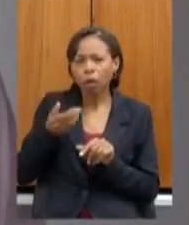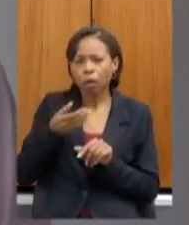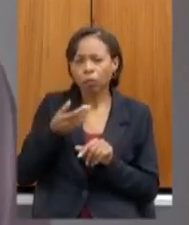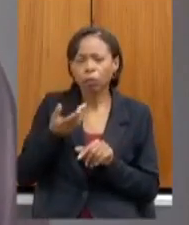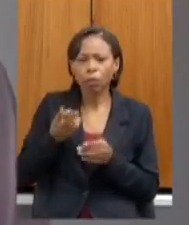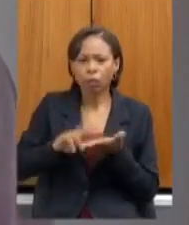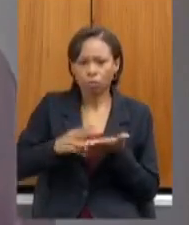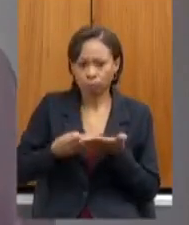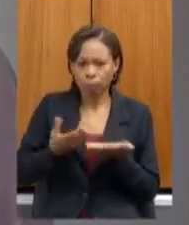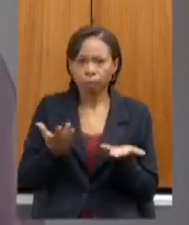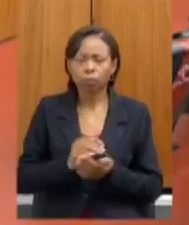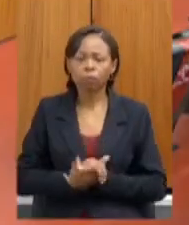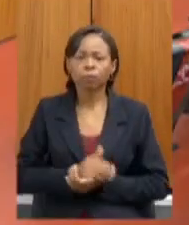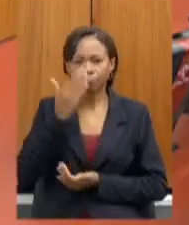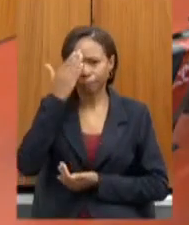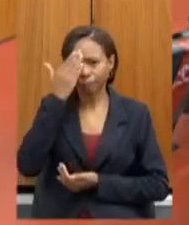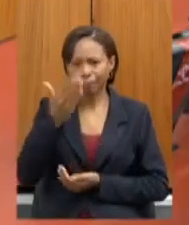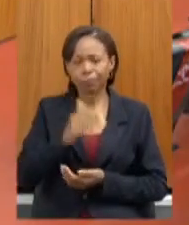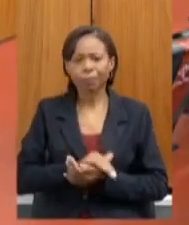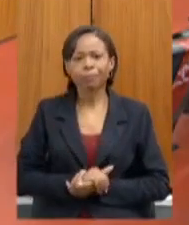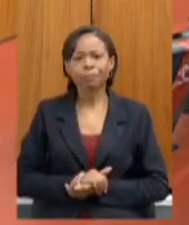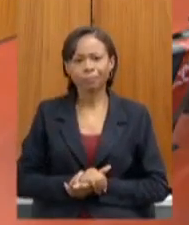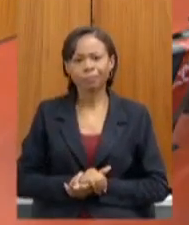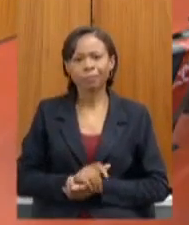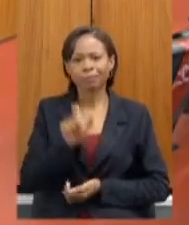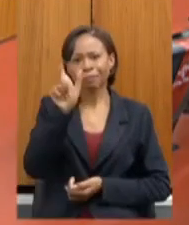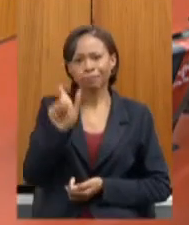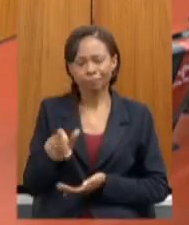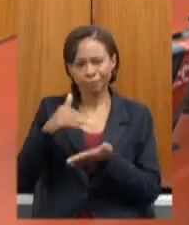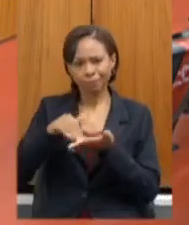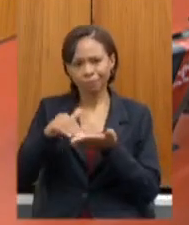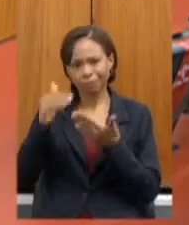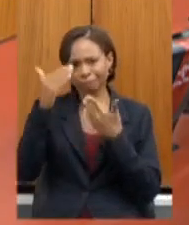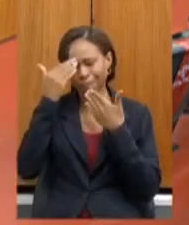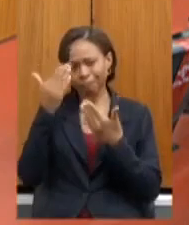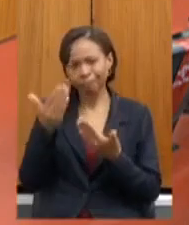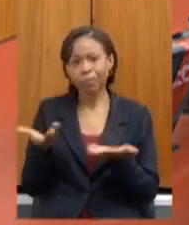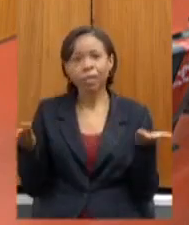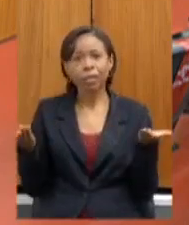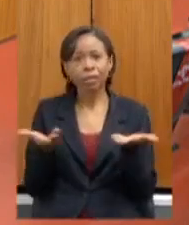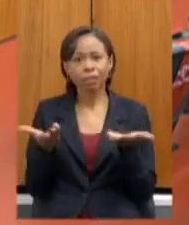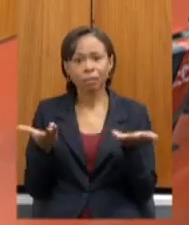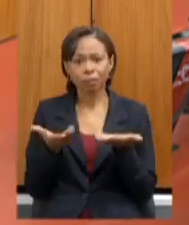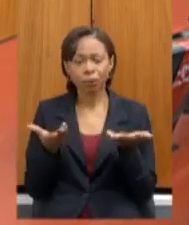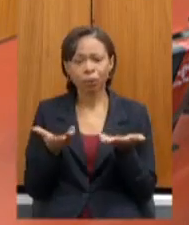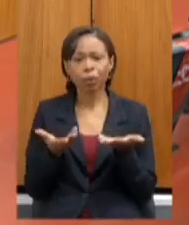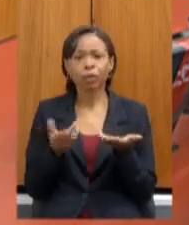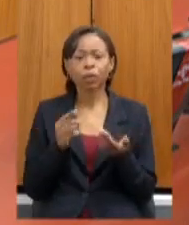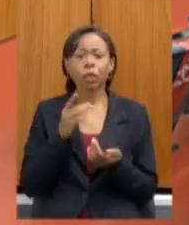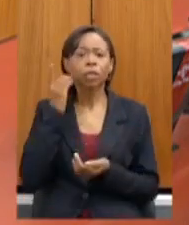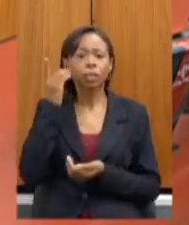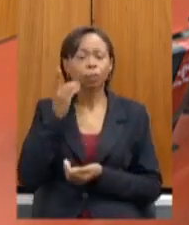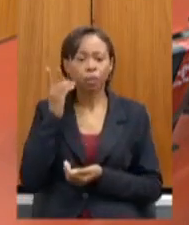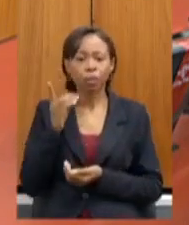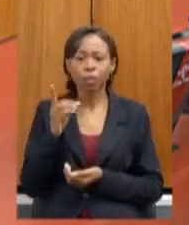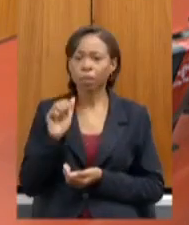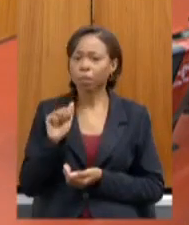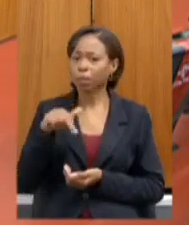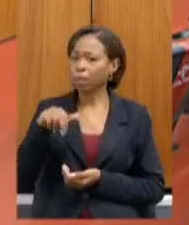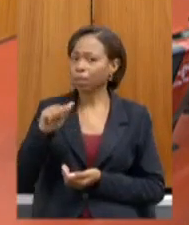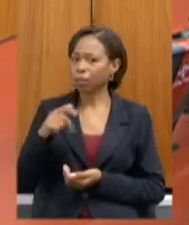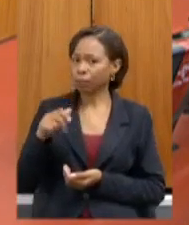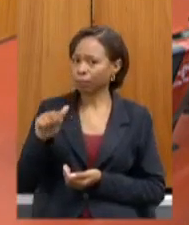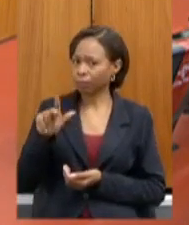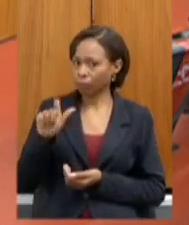muito obrigada obrigada secretária passo para as considerações da deputada Ana Paula Siqueira